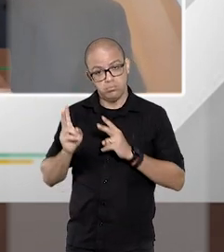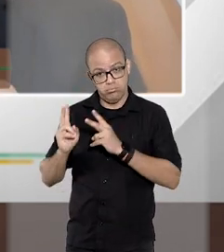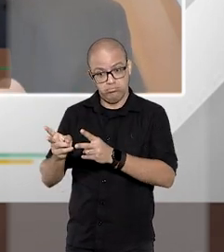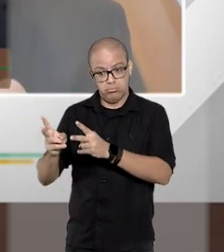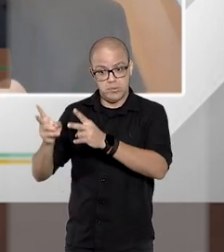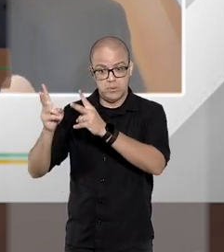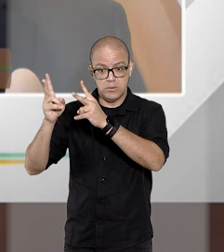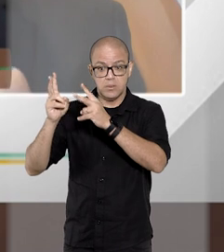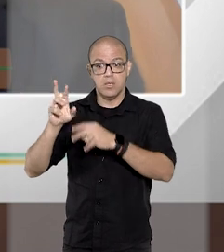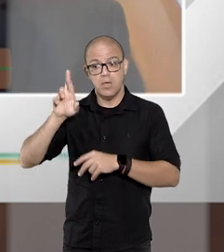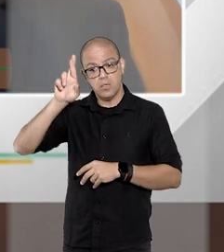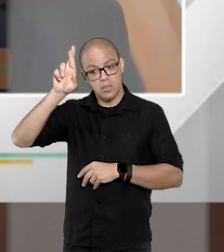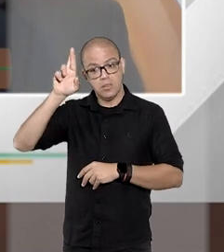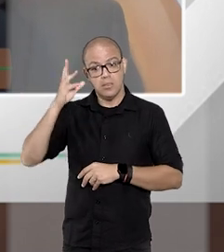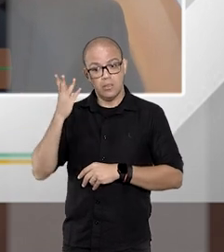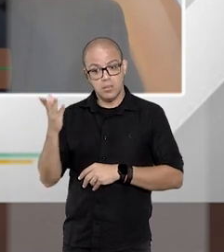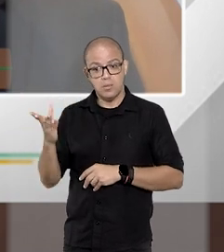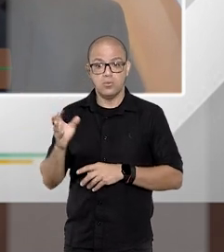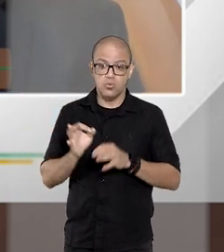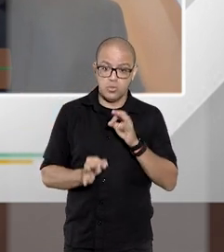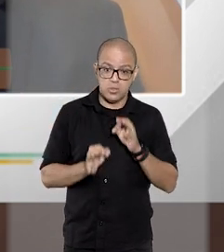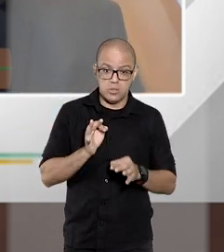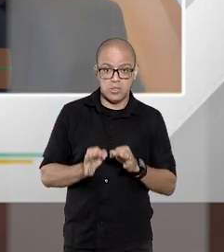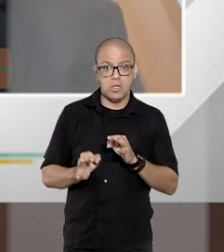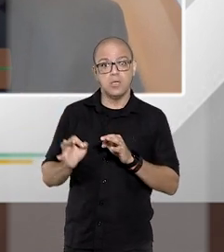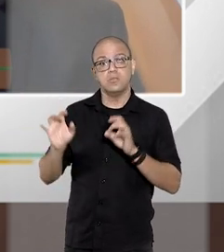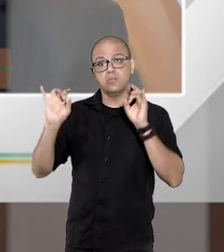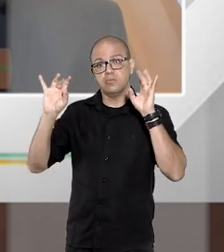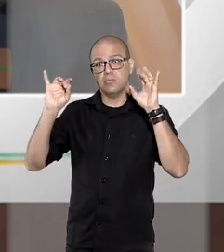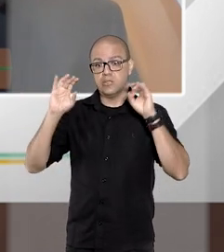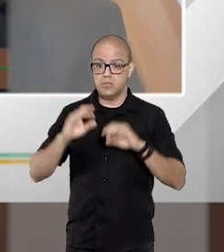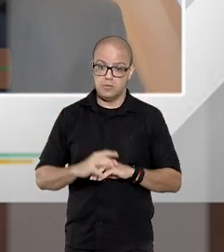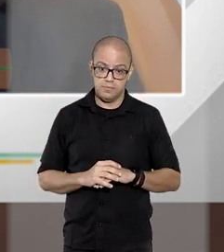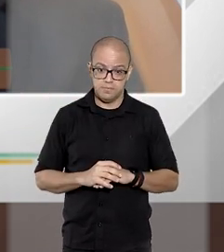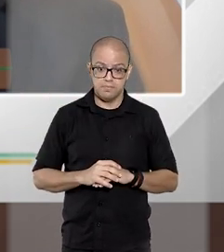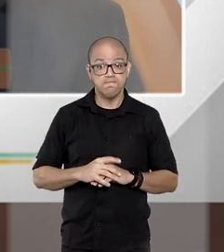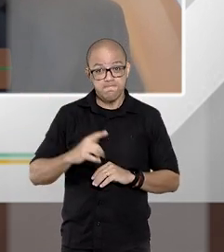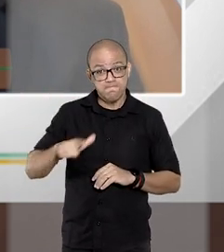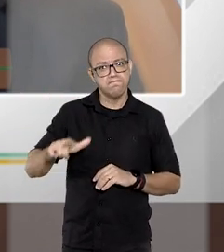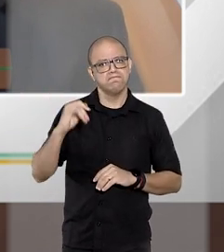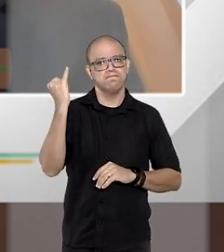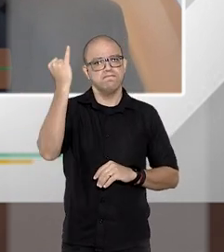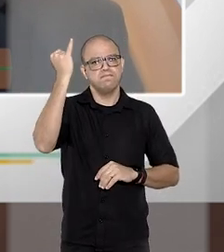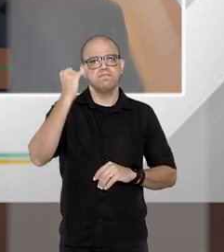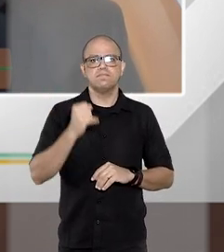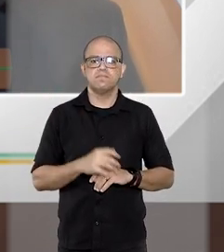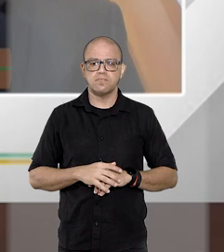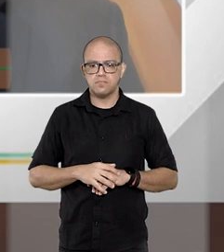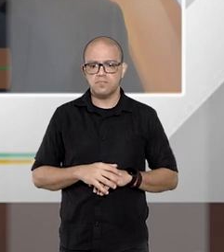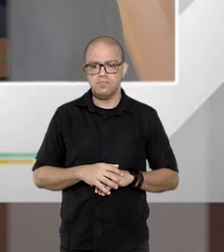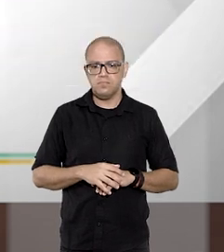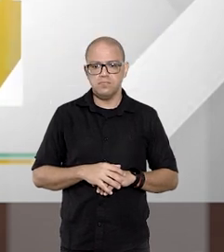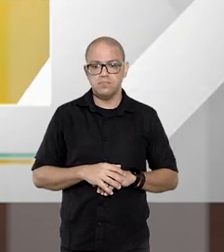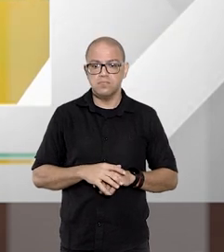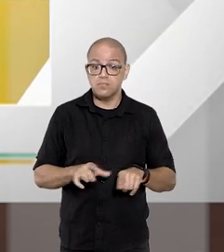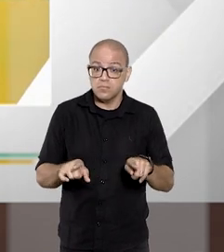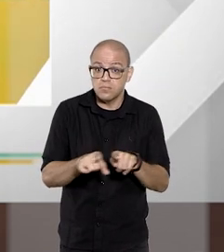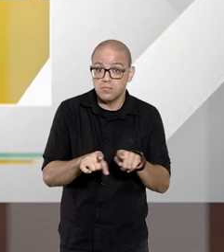continua a sua execução perante o juizado e é importante o ponto aí porque também não vai